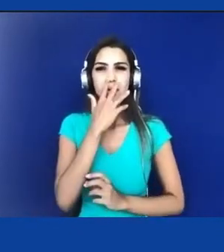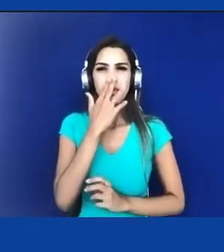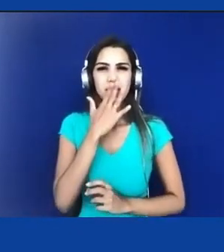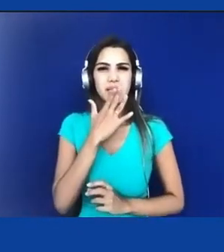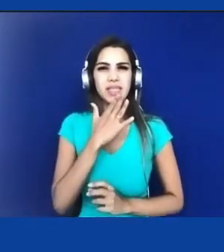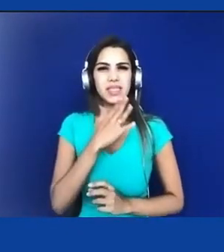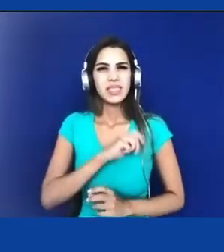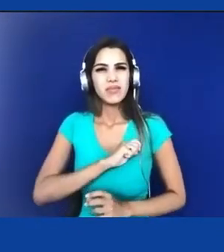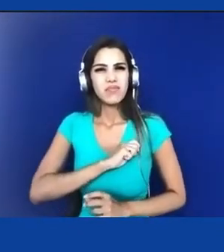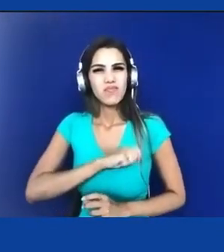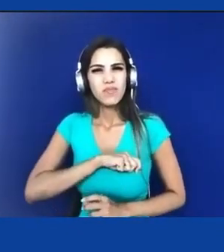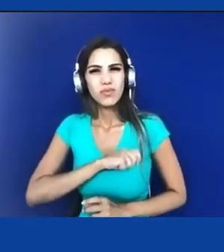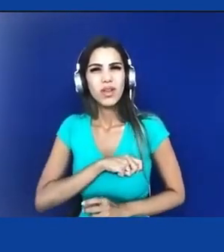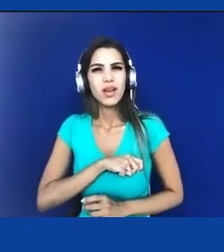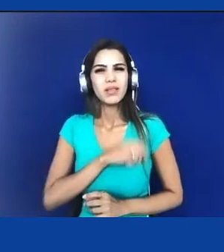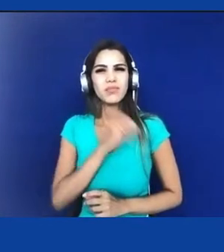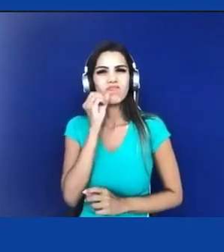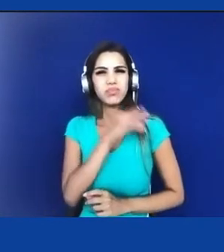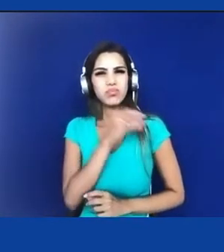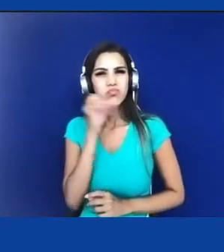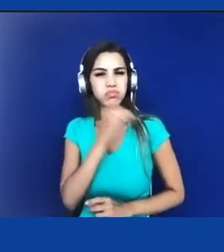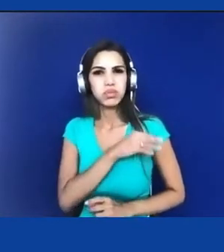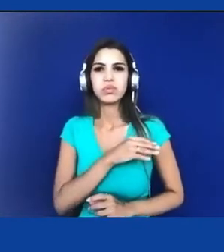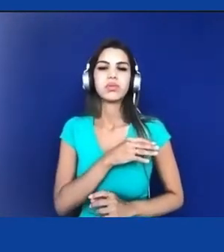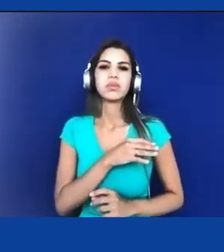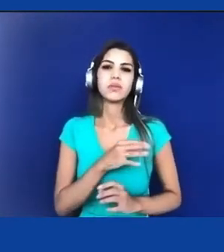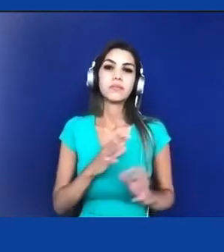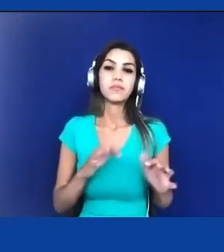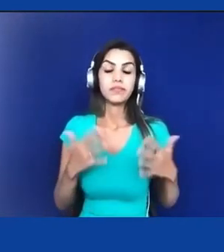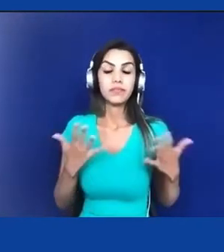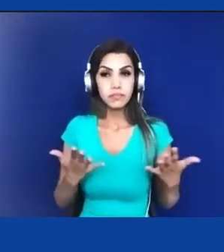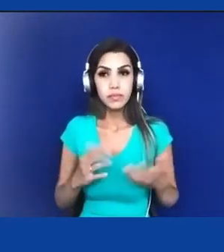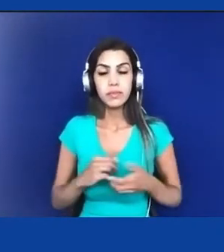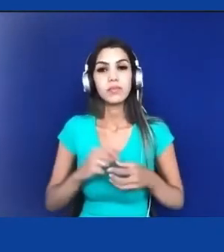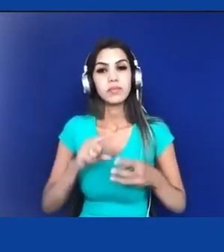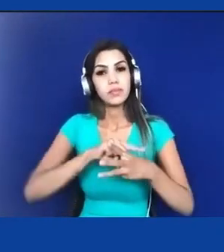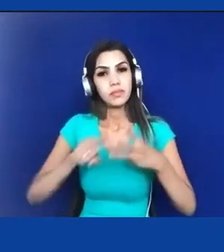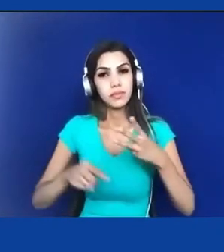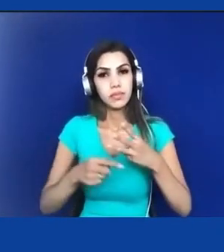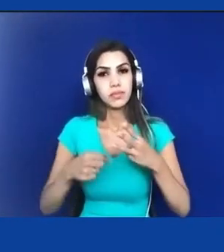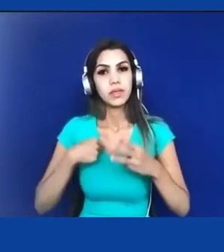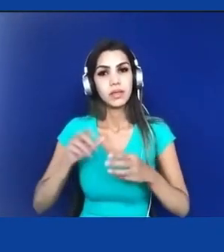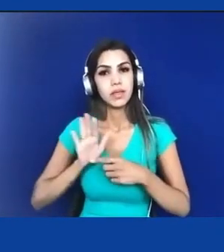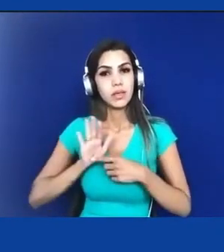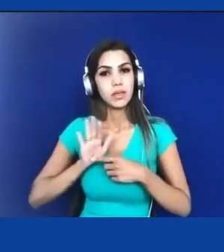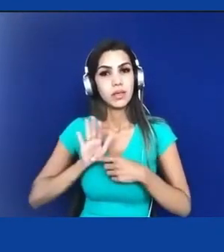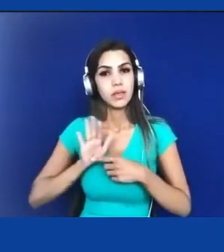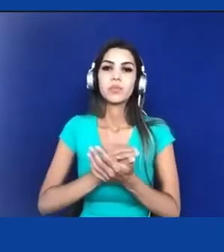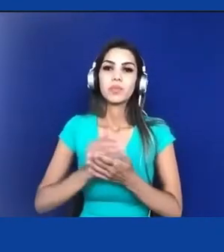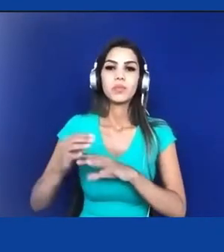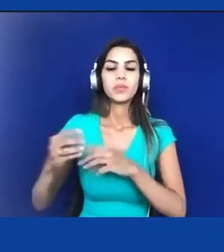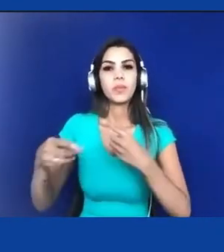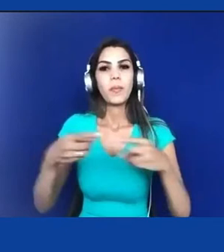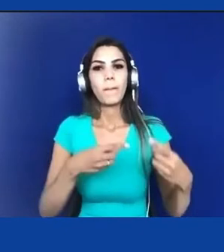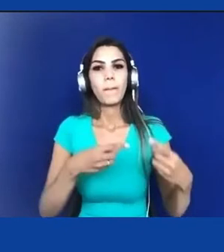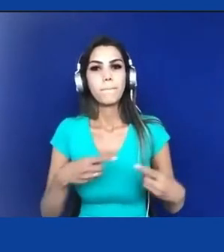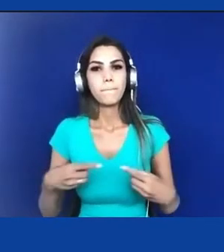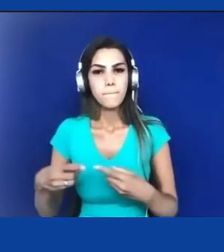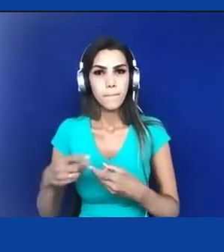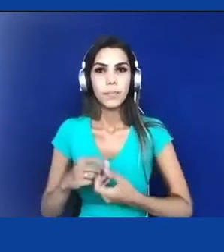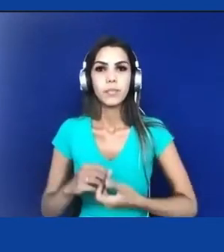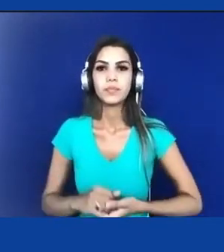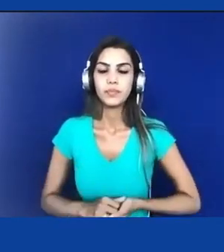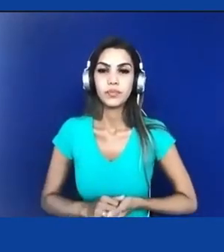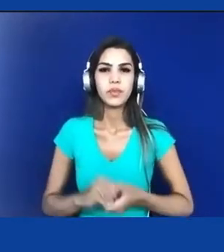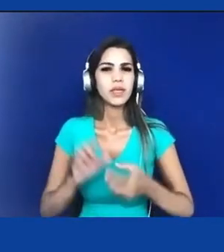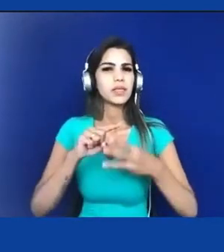esses três destaques que eu fiz aqui, esses três indicadores que eu trouxe para a gente começar o nosso debate, apontam